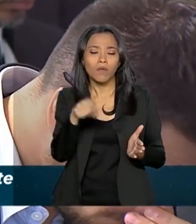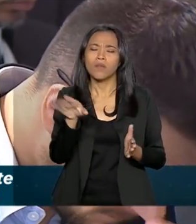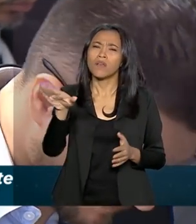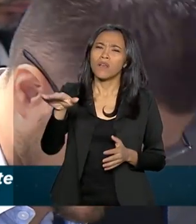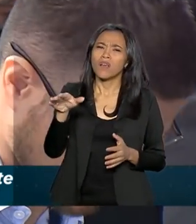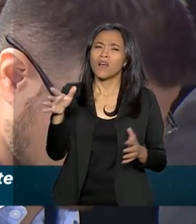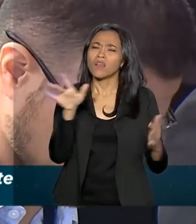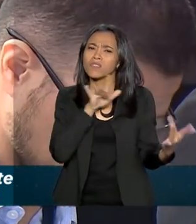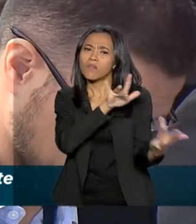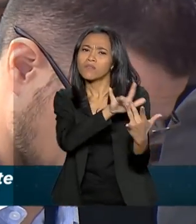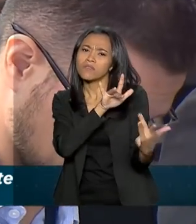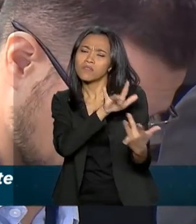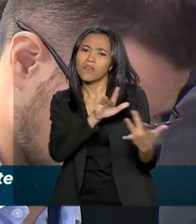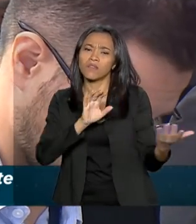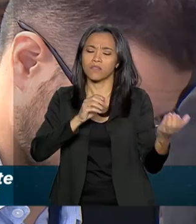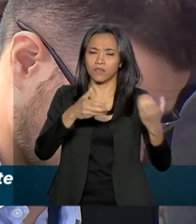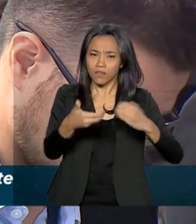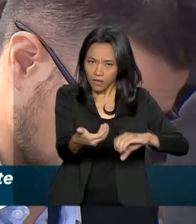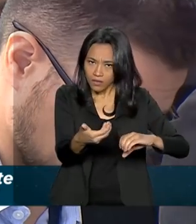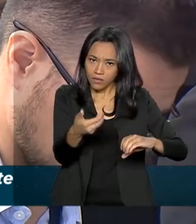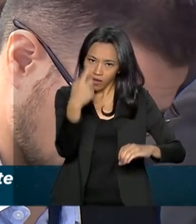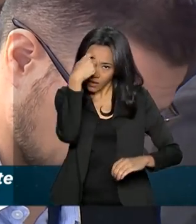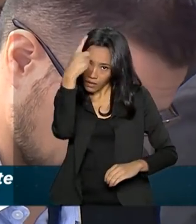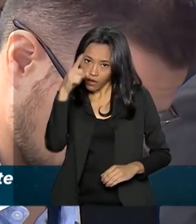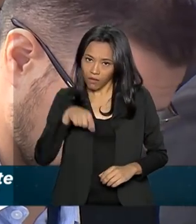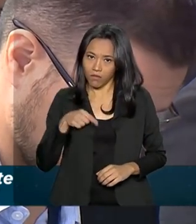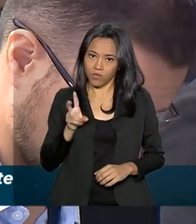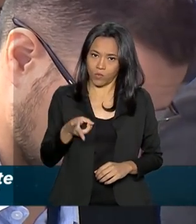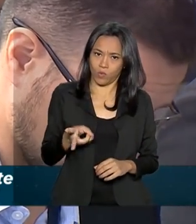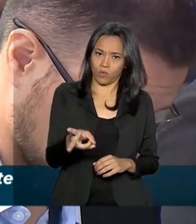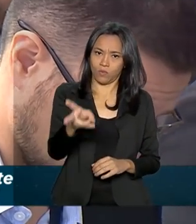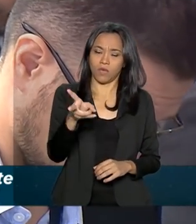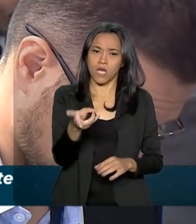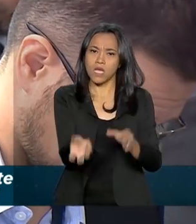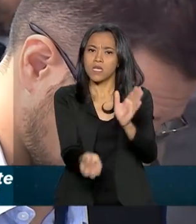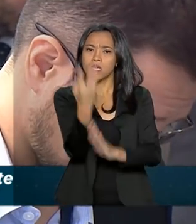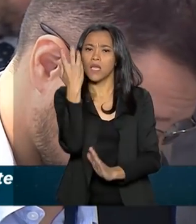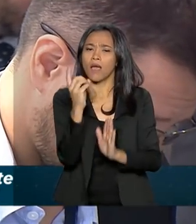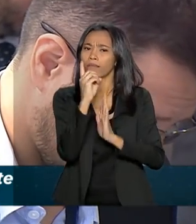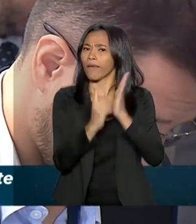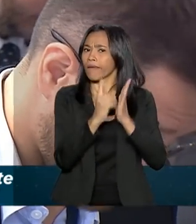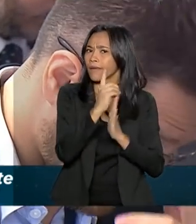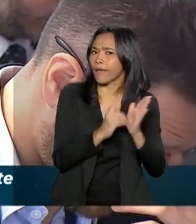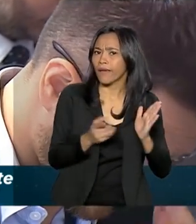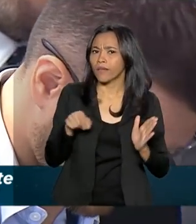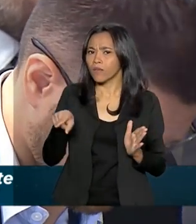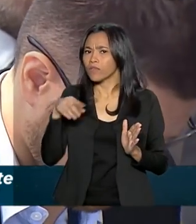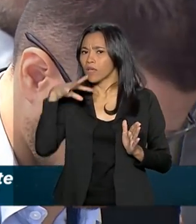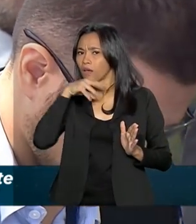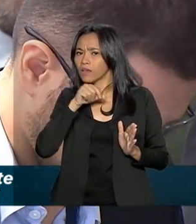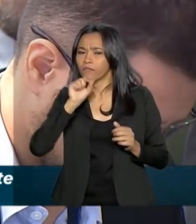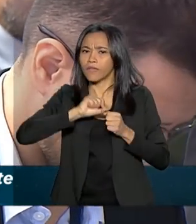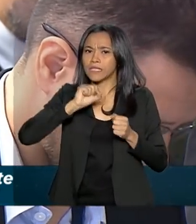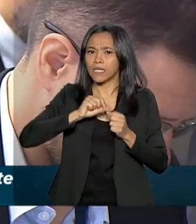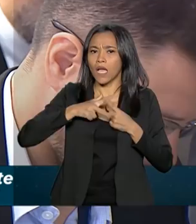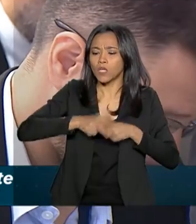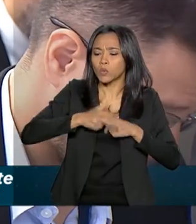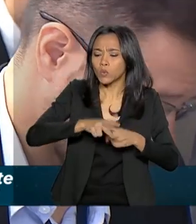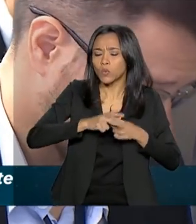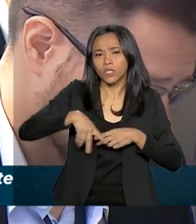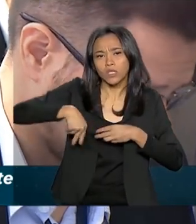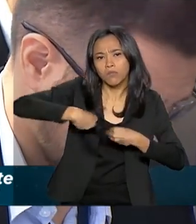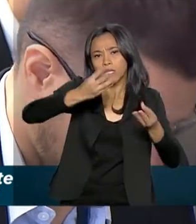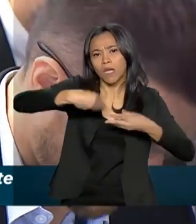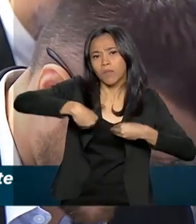com o Congresso, a ideia é continuar estimulando a criação de decretos? Ou o senhor pretende fazer ajustes e mandar mais projetos de lei?